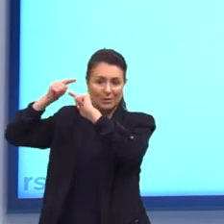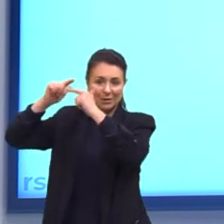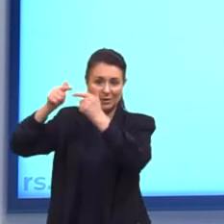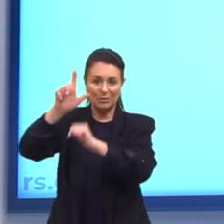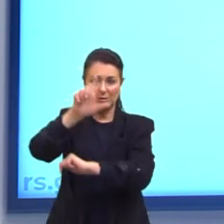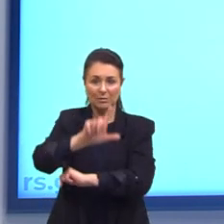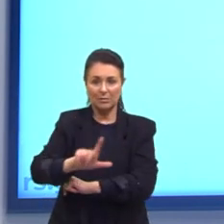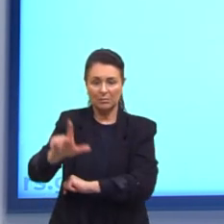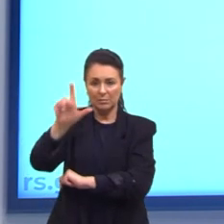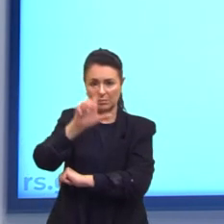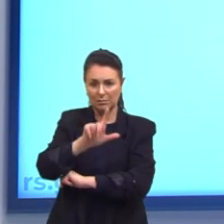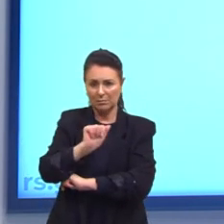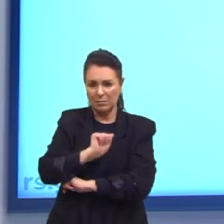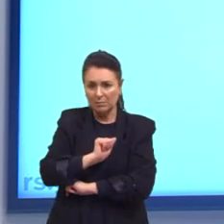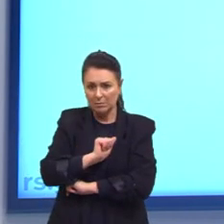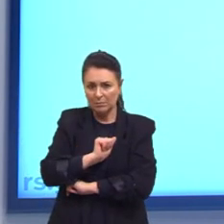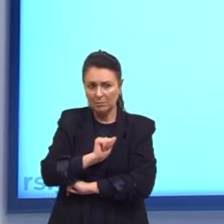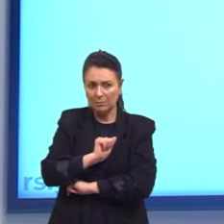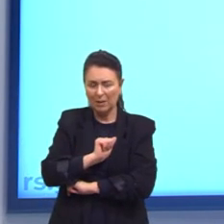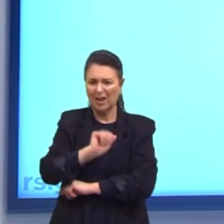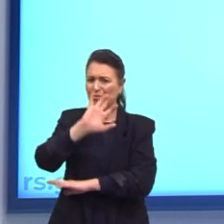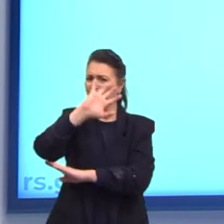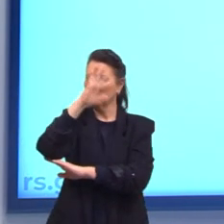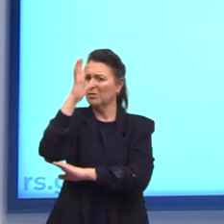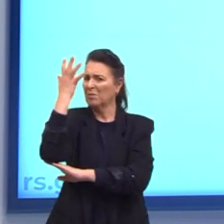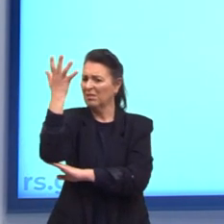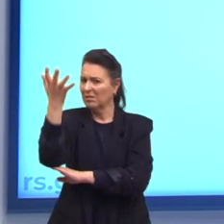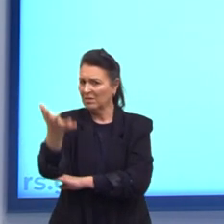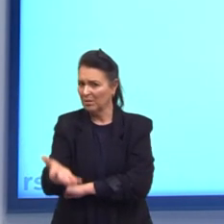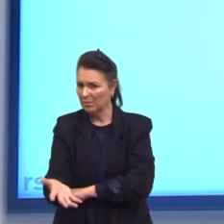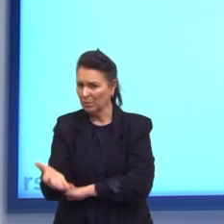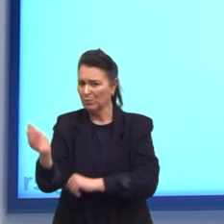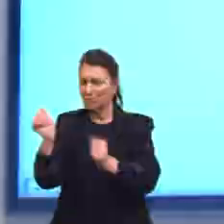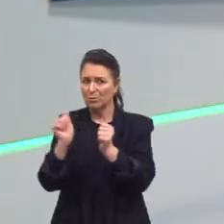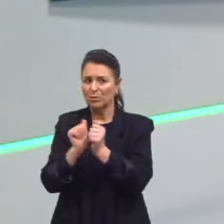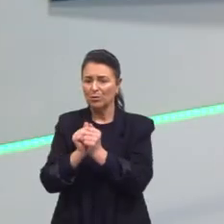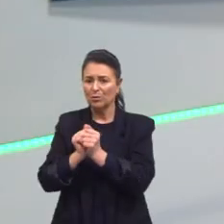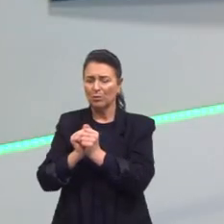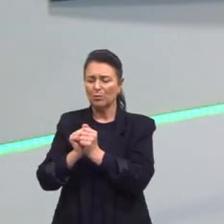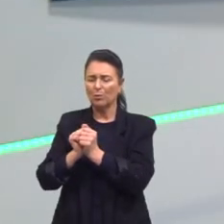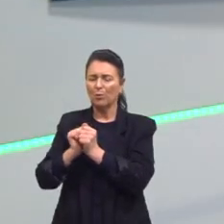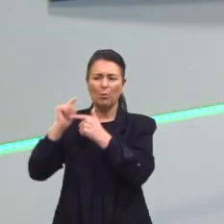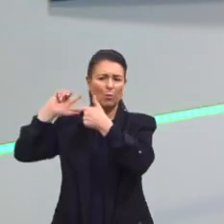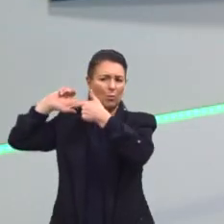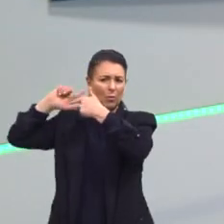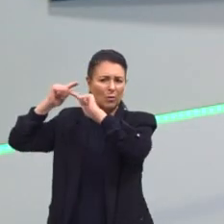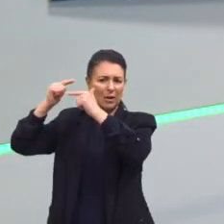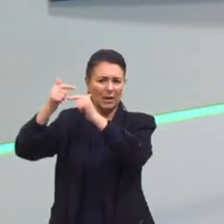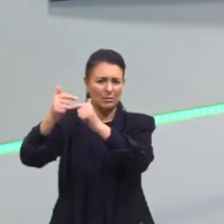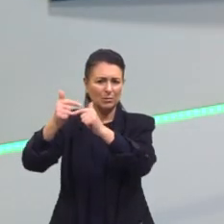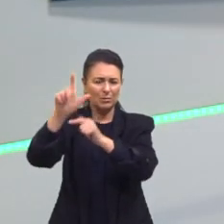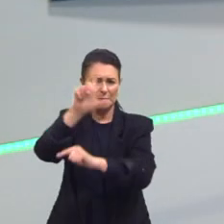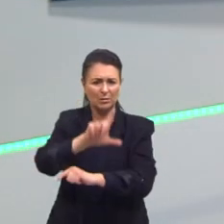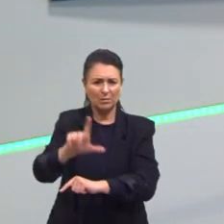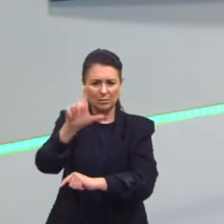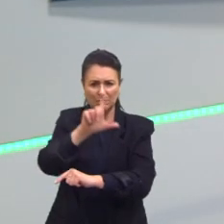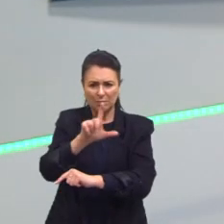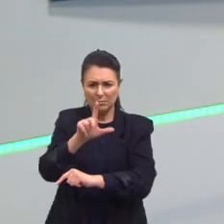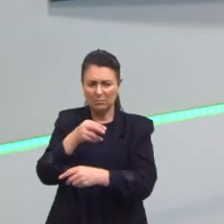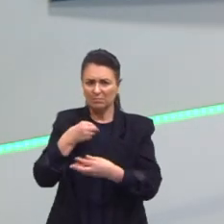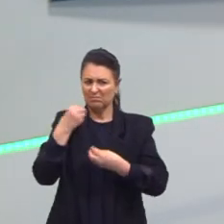Aliar o desmatamento aos clássicos da literatura. E como é que desmatamento tem a ver com preservação